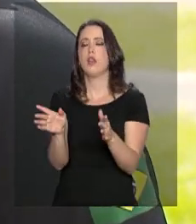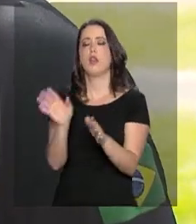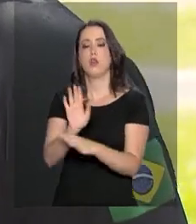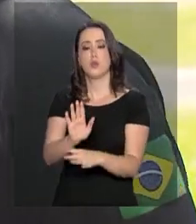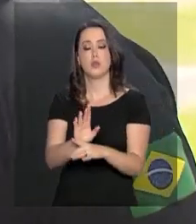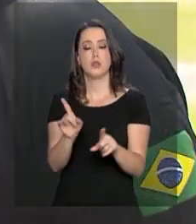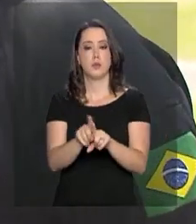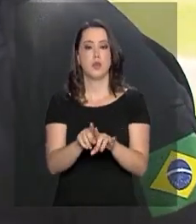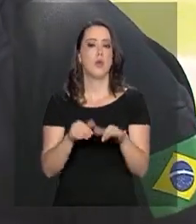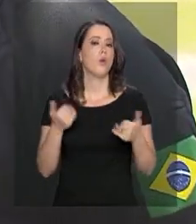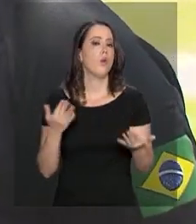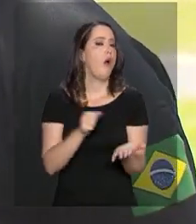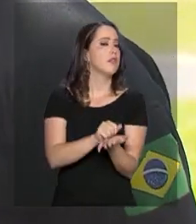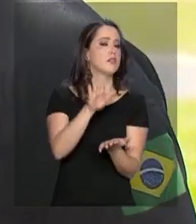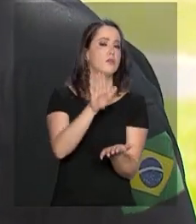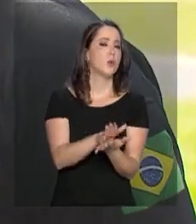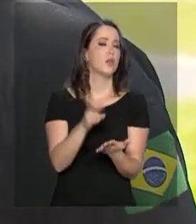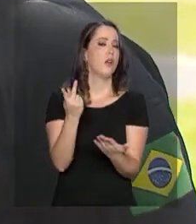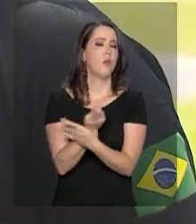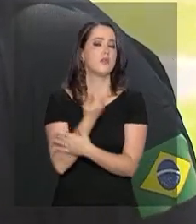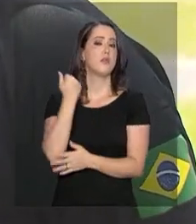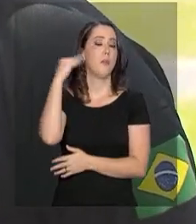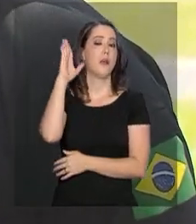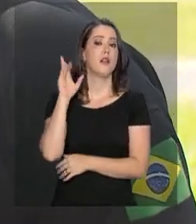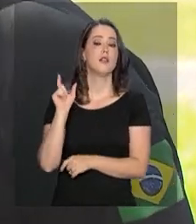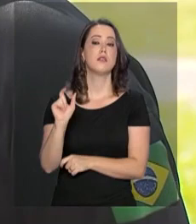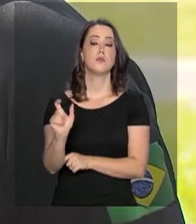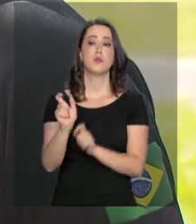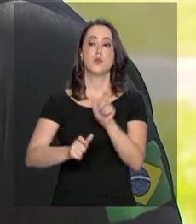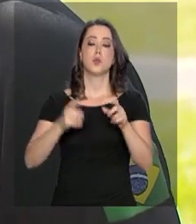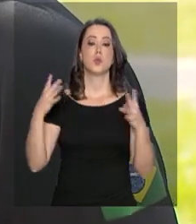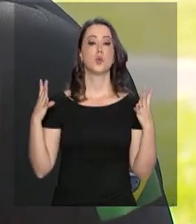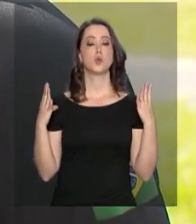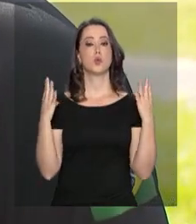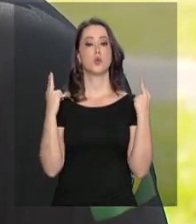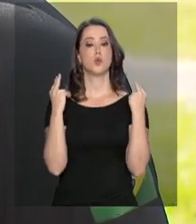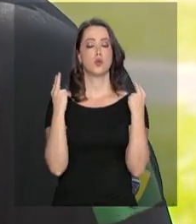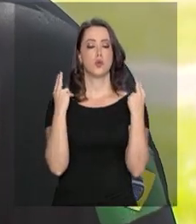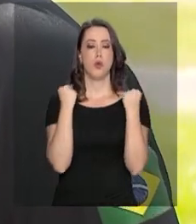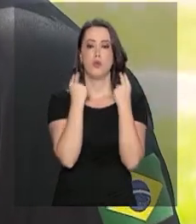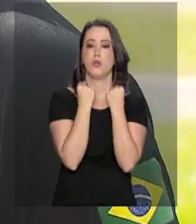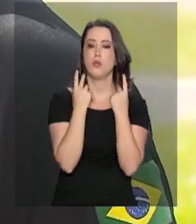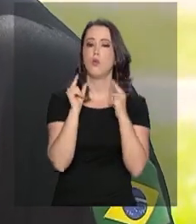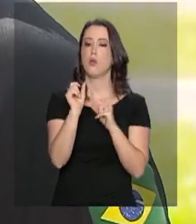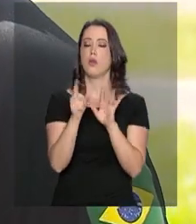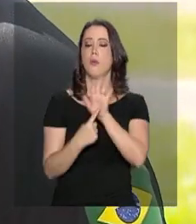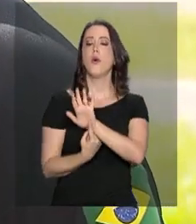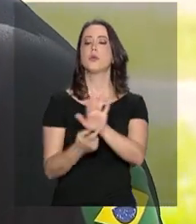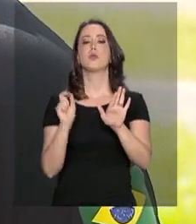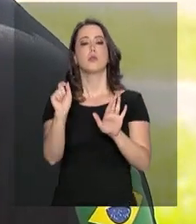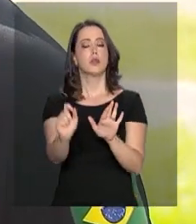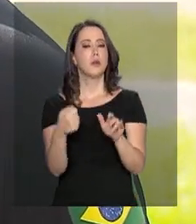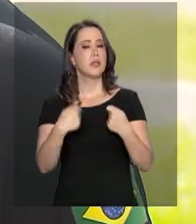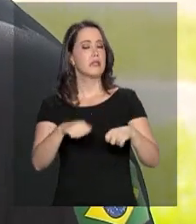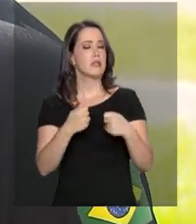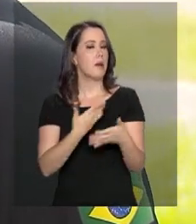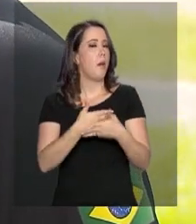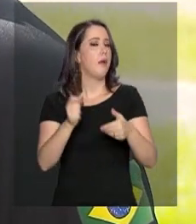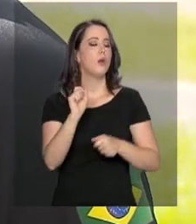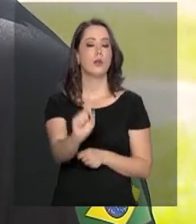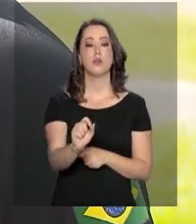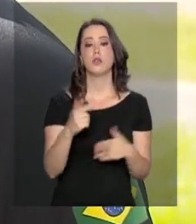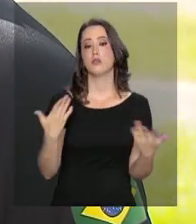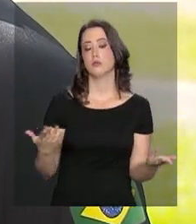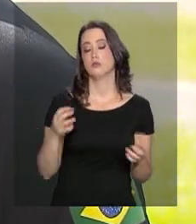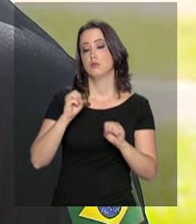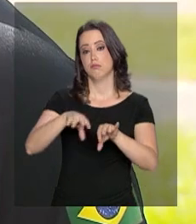Quais são as infrações mais cometidas pelos motoristas? E o que isso demonstra para a PRF? O que seria preciso reforçar aí,